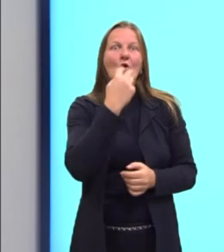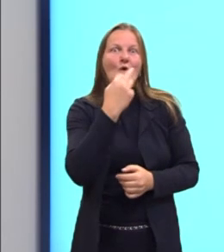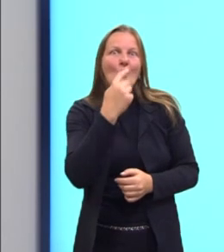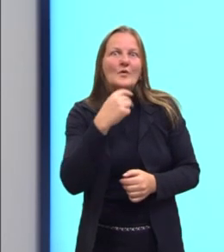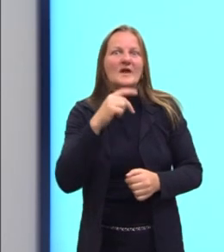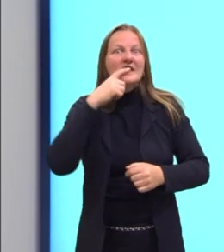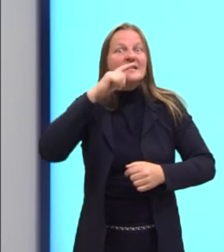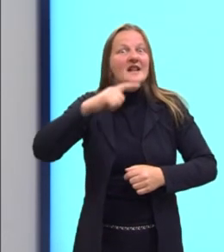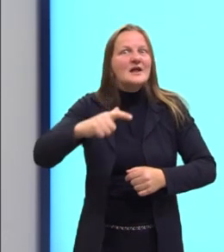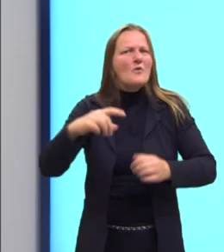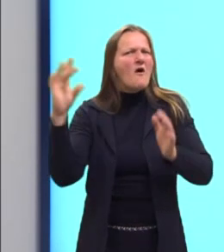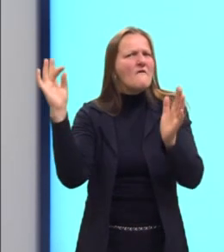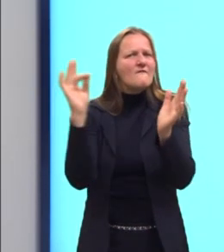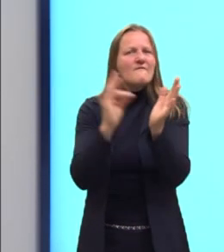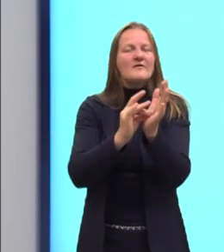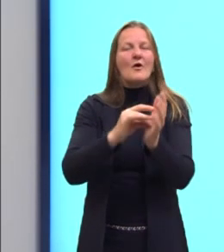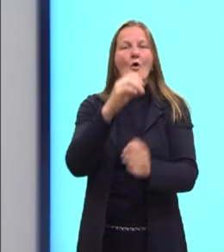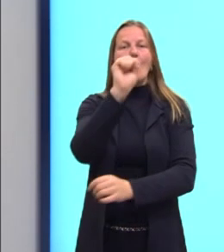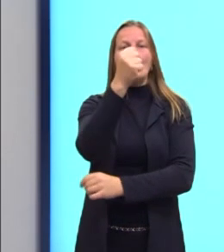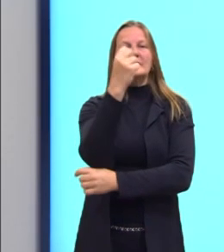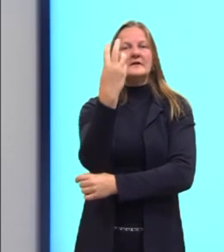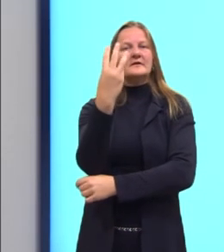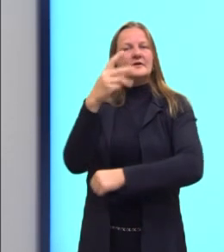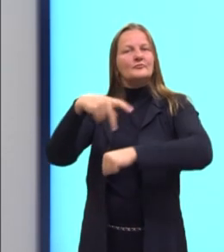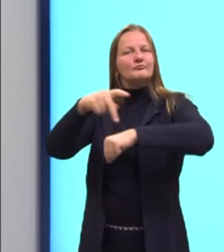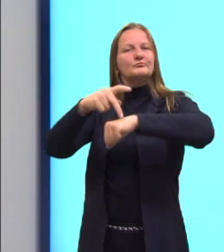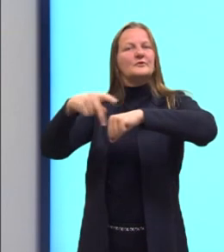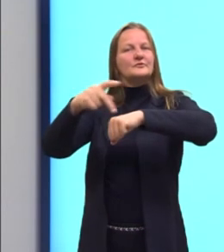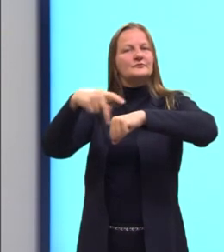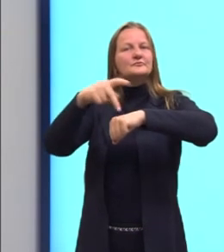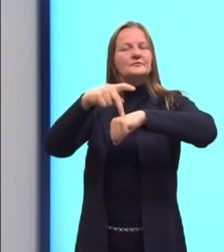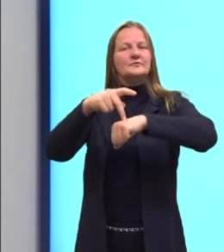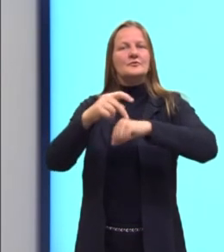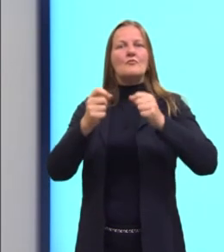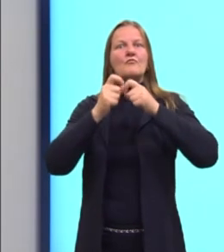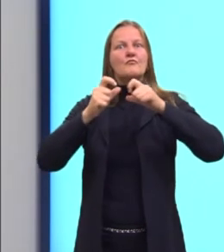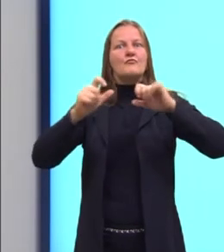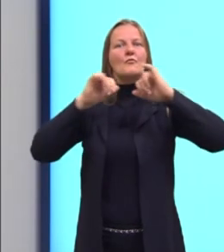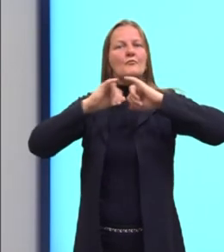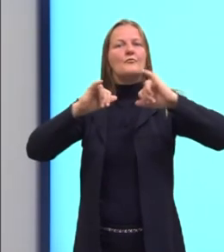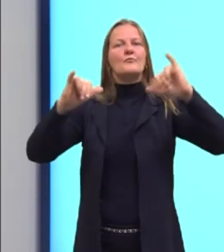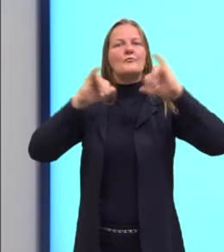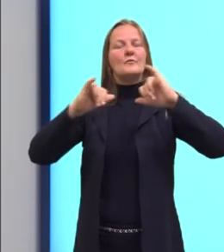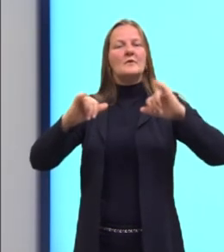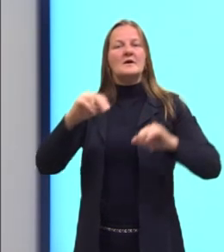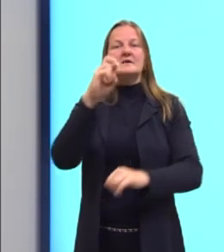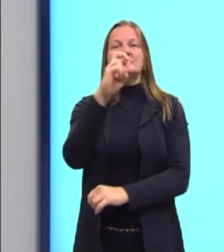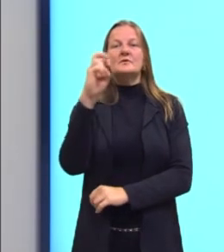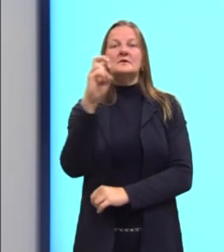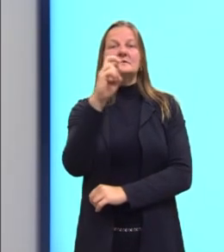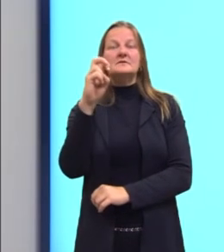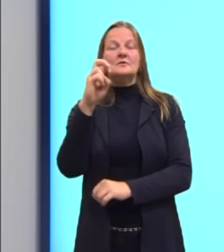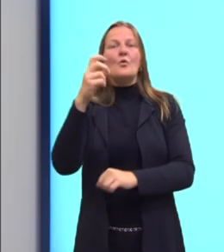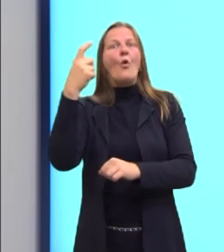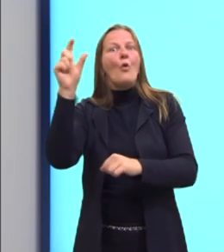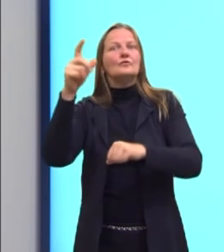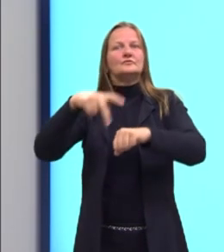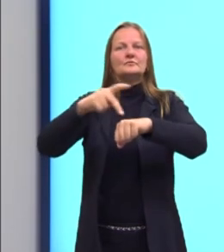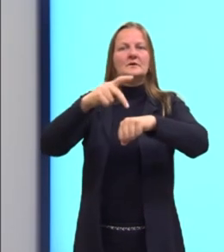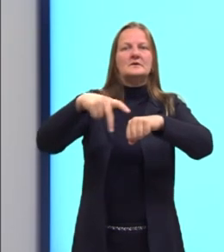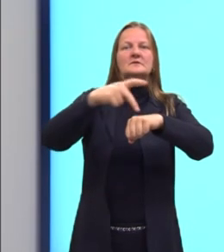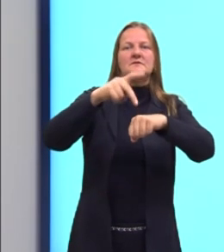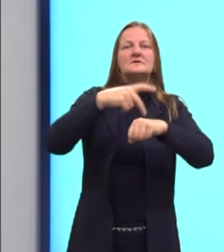é uma língua oficial em 83 países, e é amplamente falado em 55 outros países.